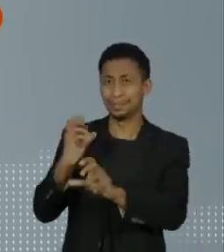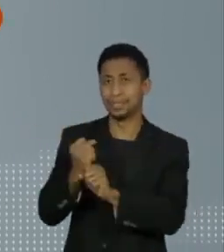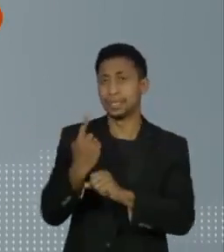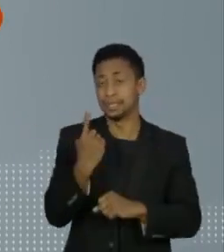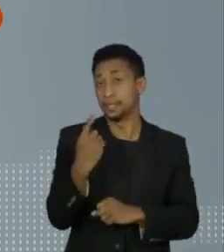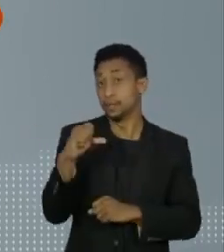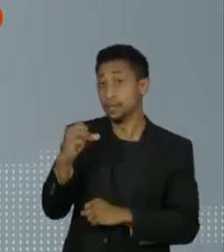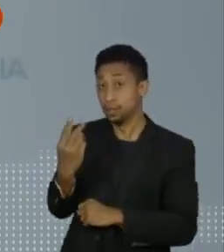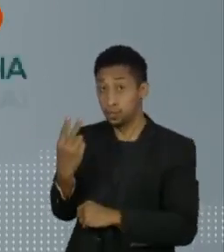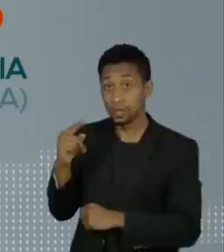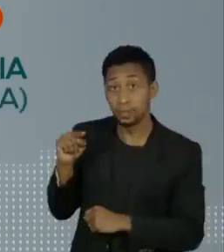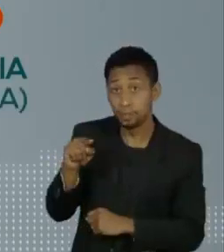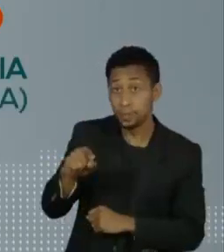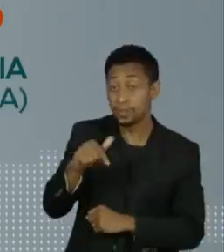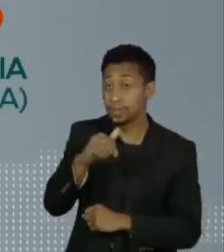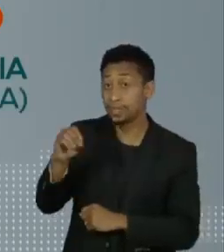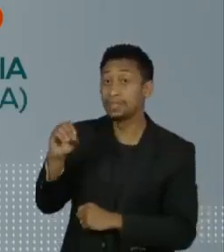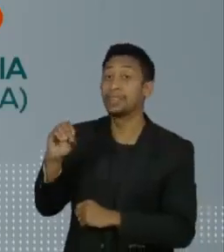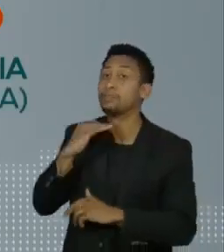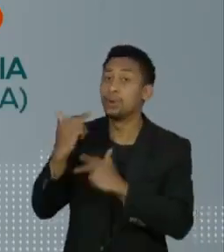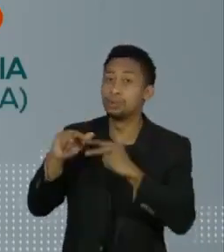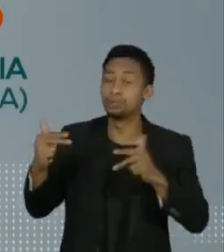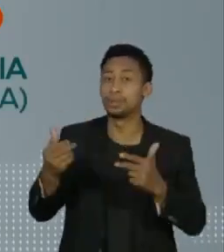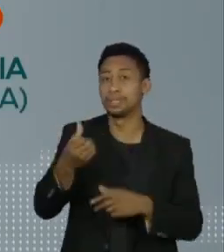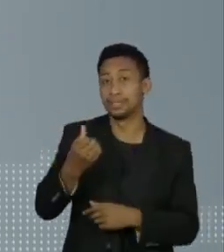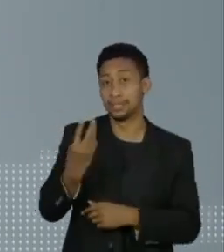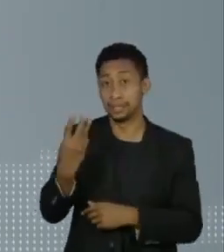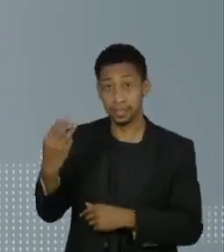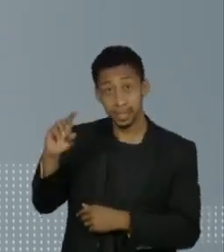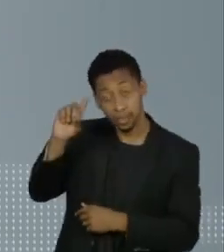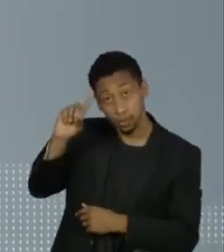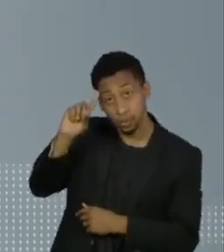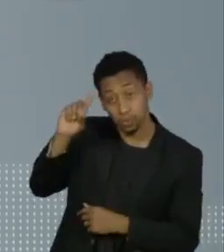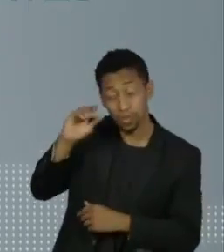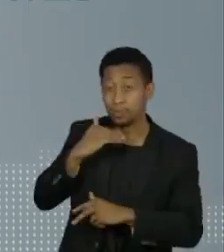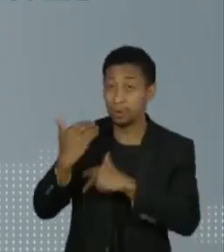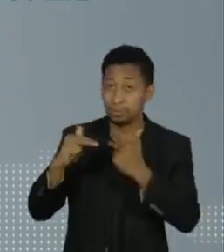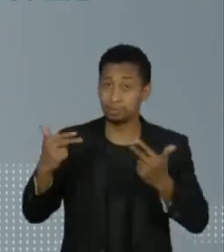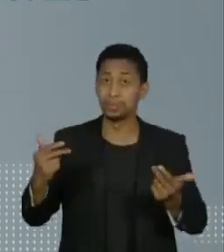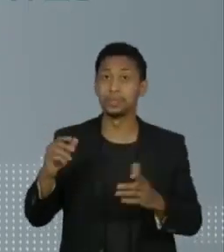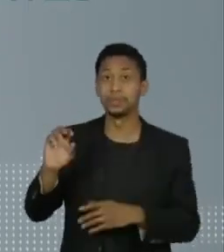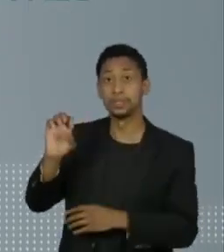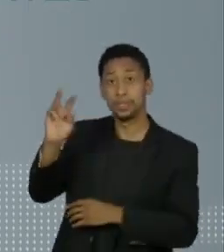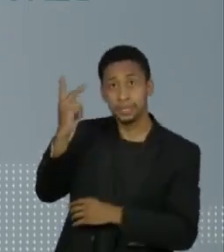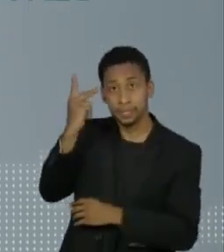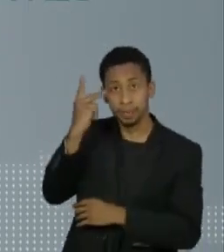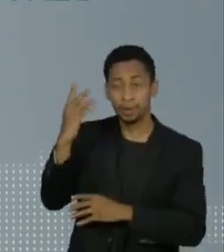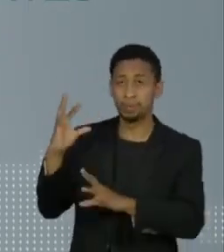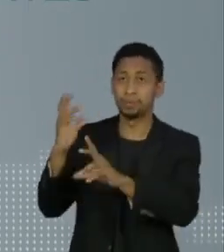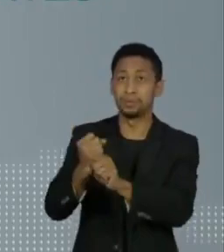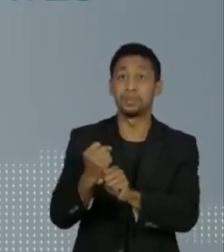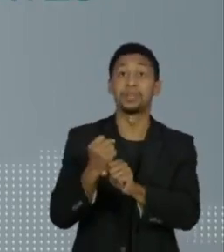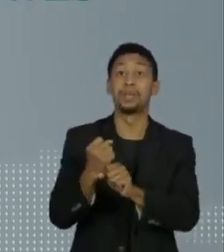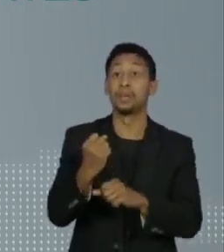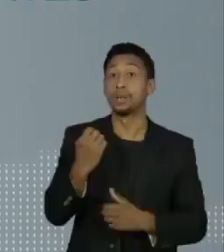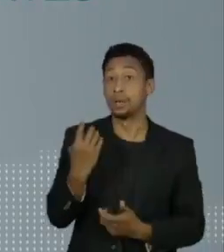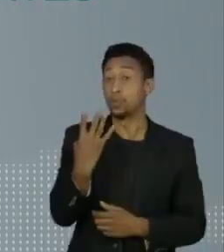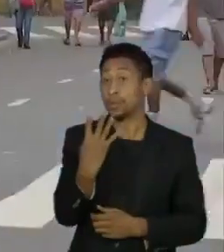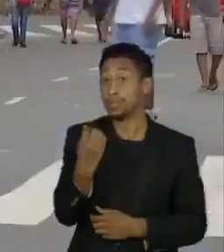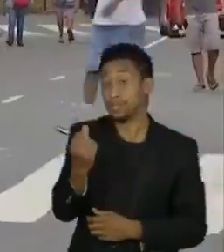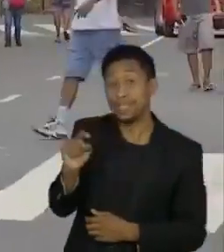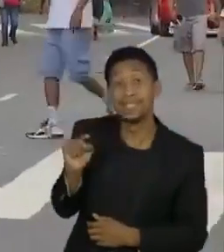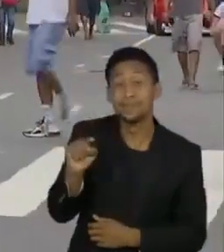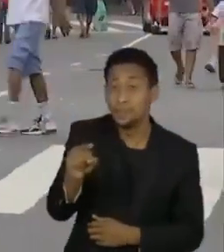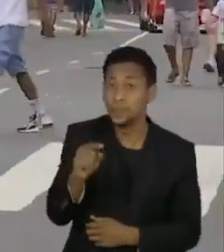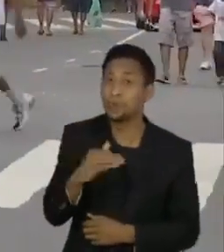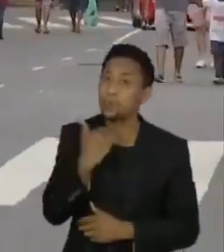.700, com 633 por dia. O Estado de São Paulo ultrapassou as 46.000 mortes por Covid-19.